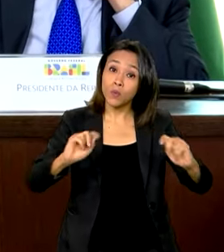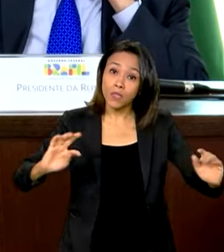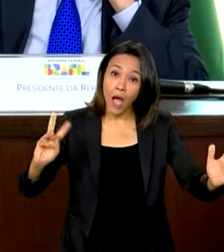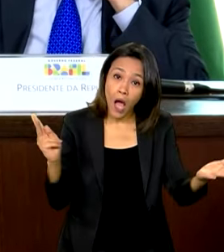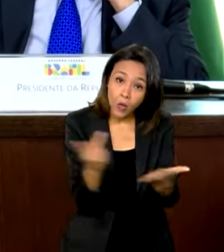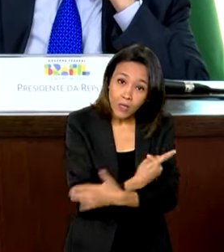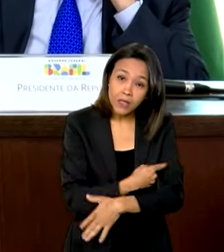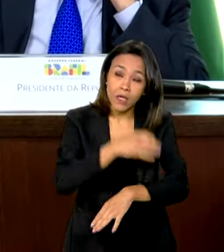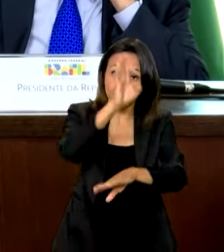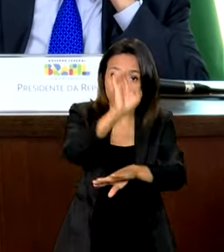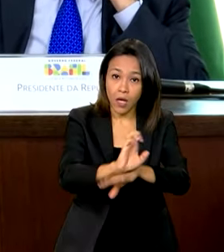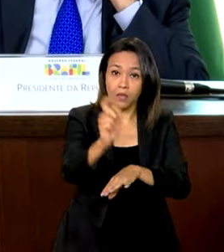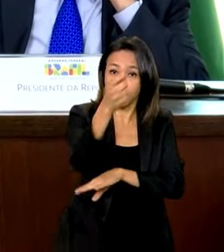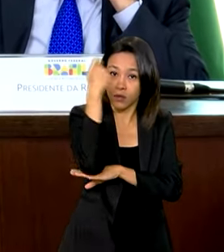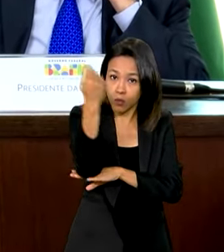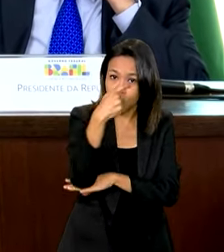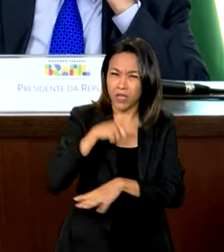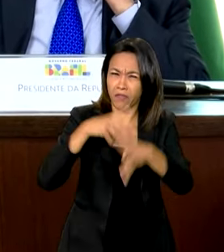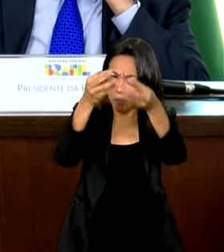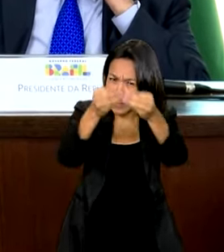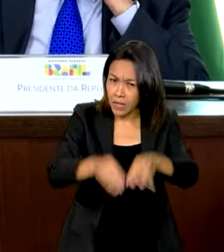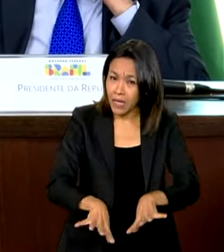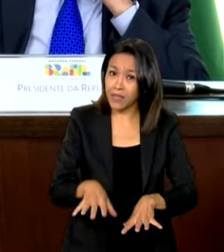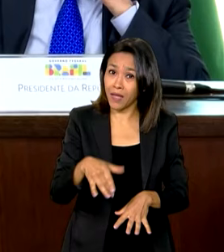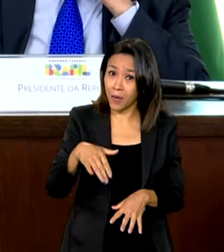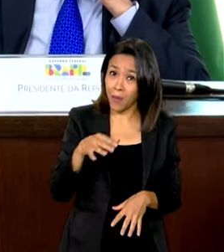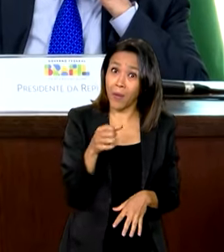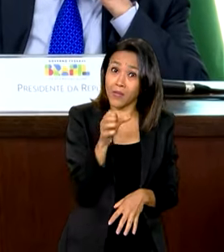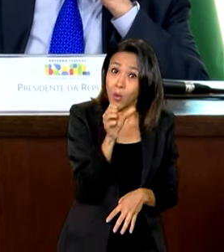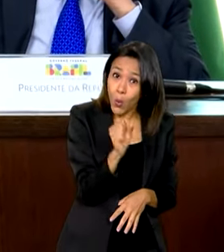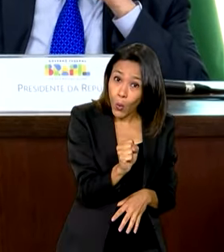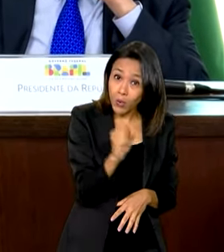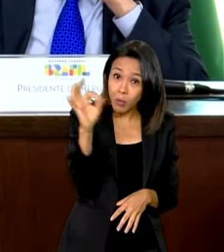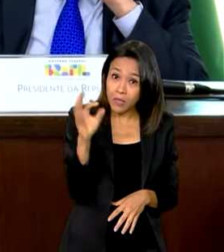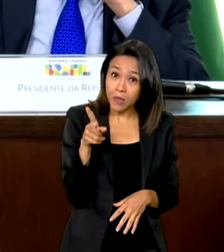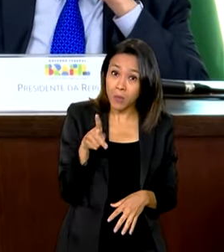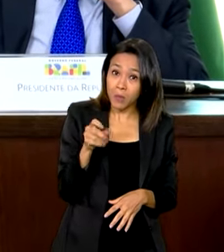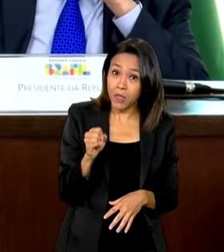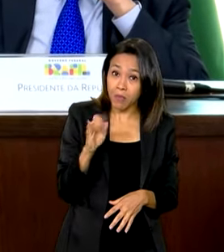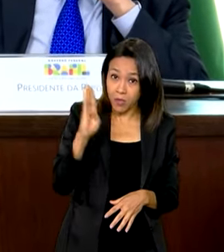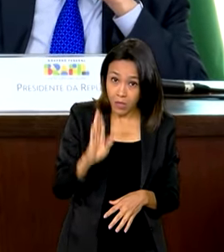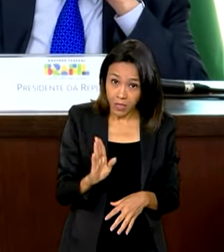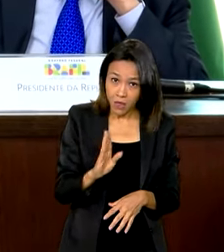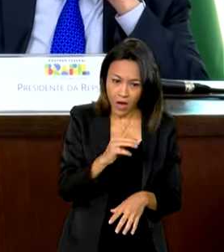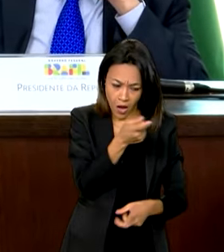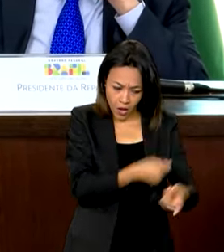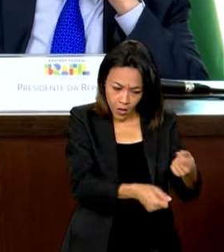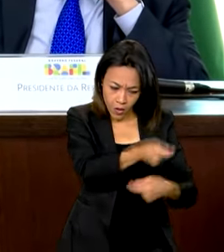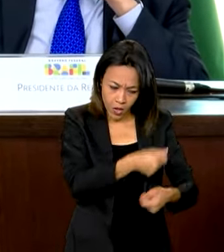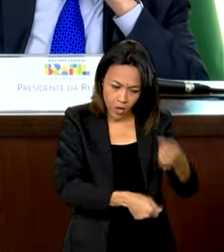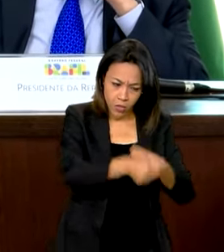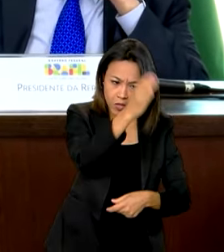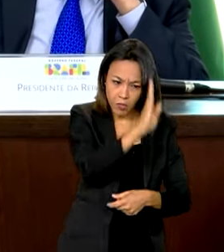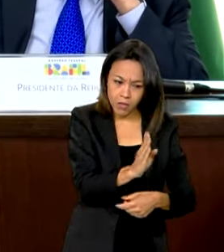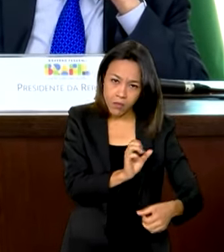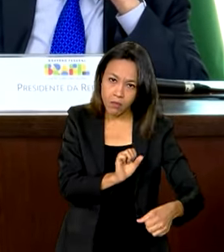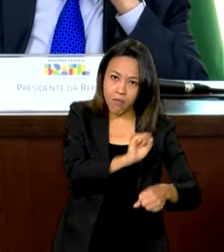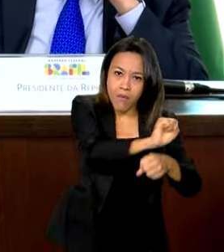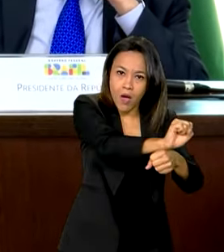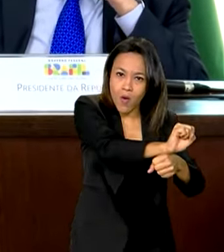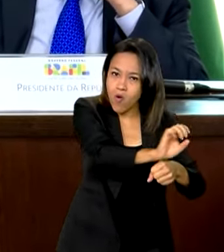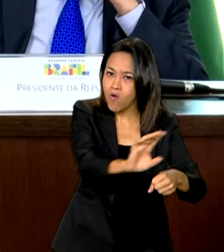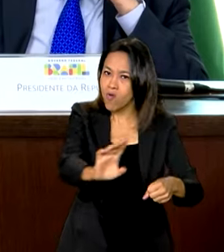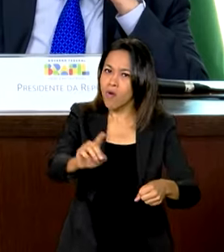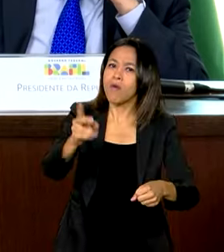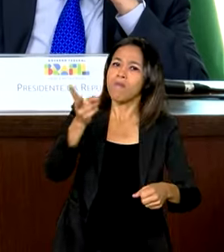Sul, que afetou o Estado, que responde por quase 8% do PIB brasileiro, a economia não parou de crescer, mesmo com a